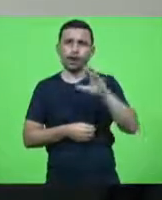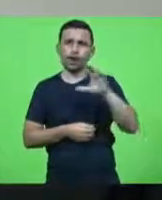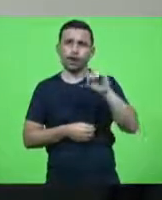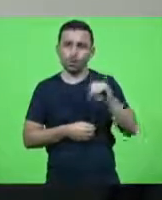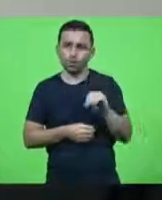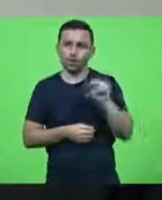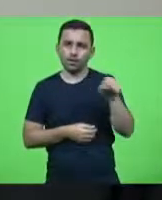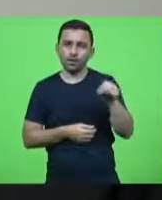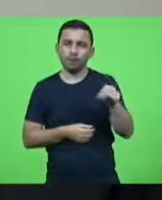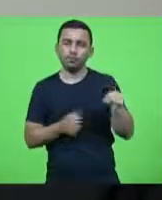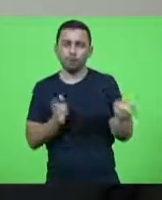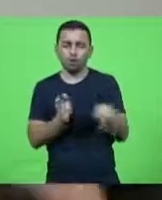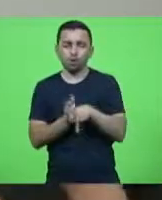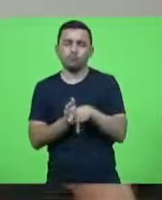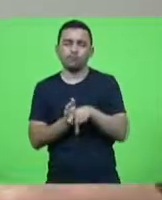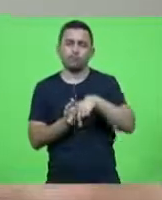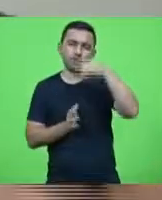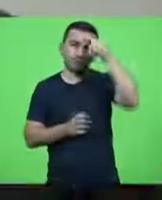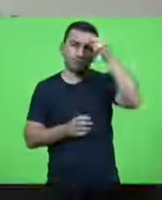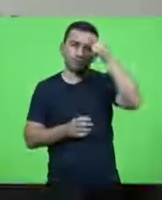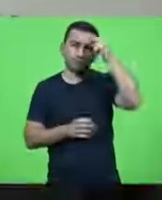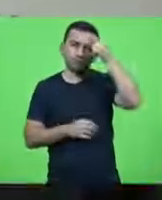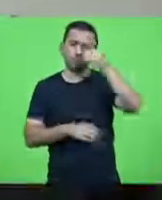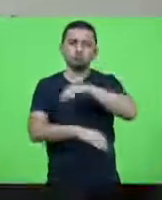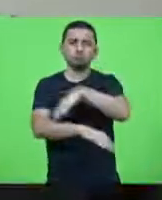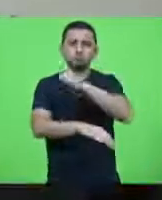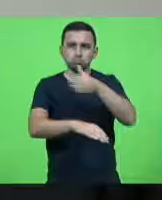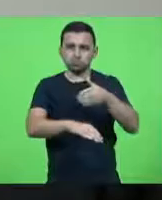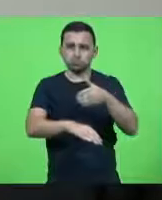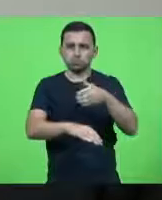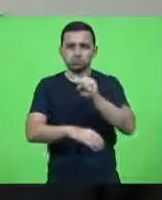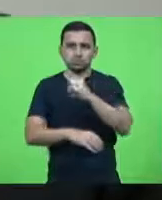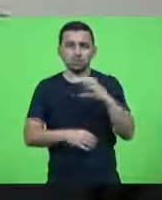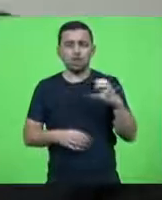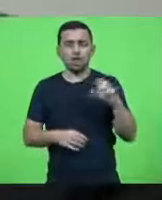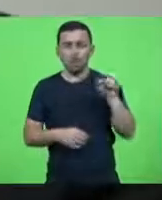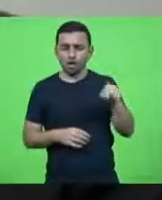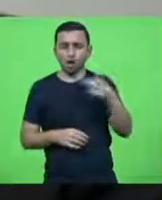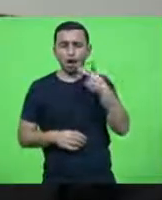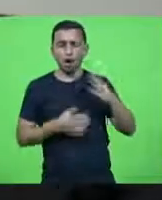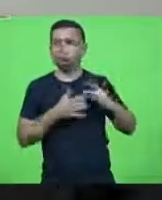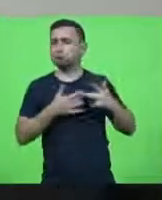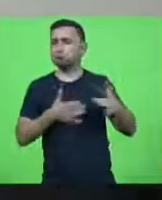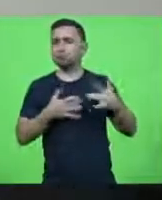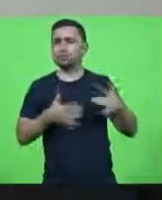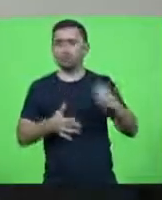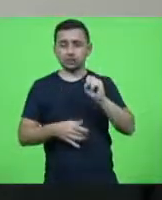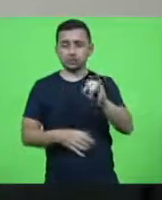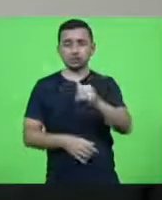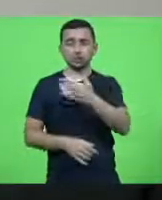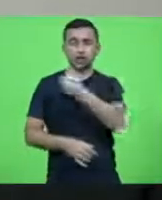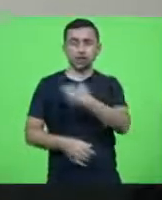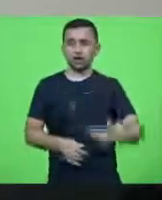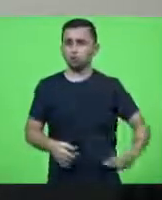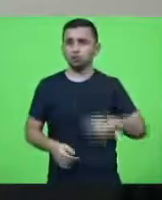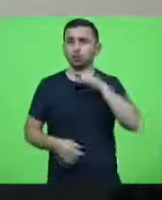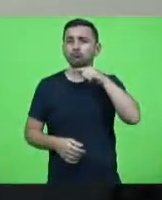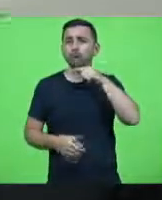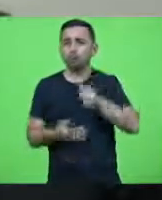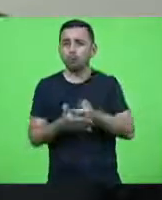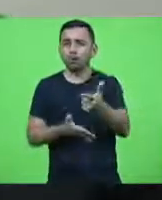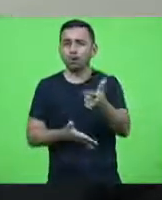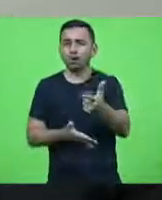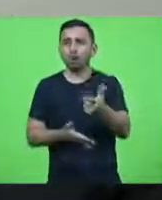Universidade do Planalto Catarinense ele se deixou à disposição para contribuir se o estado não consegue comprar de forma muito rápida